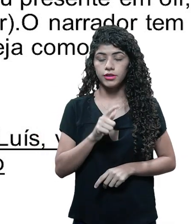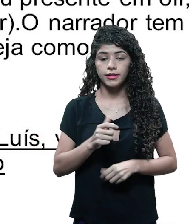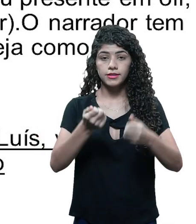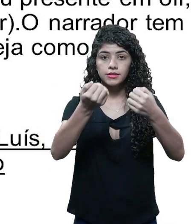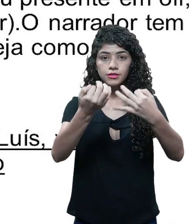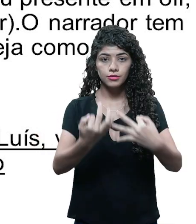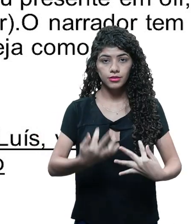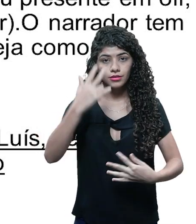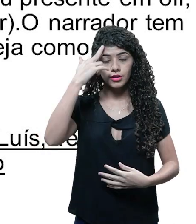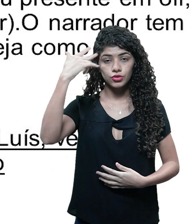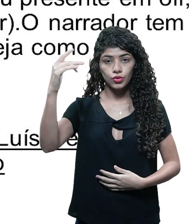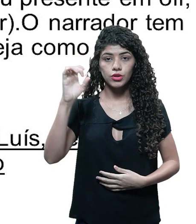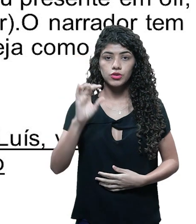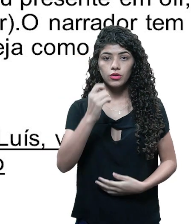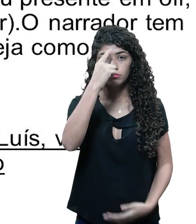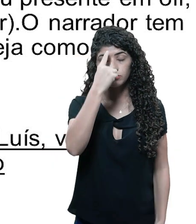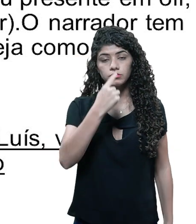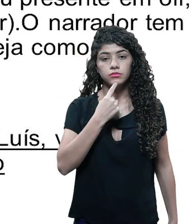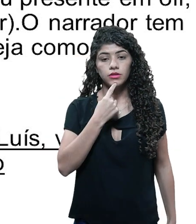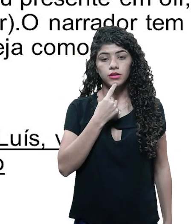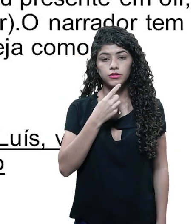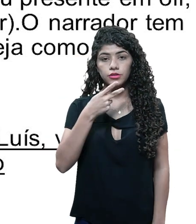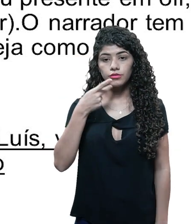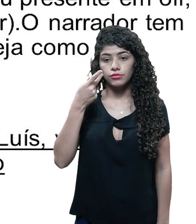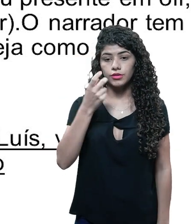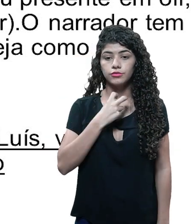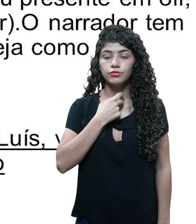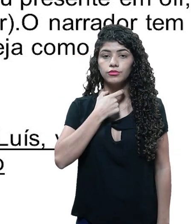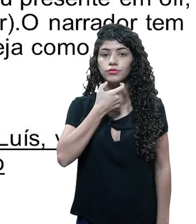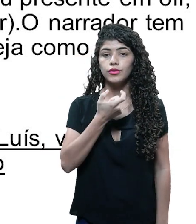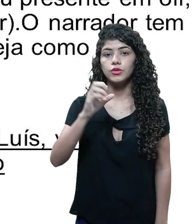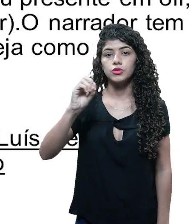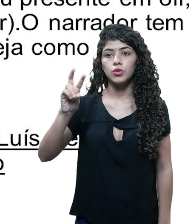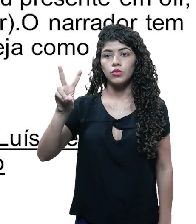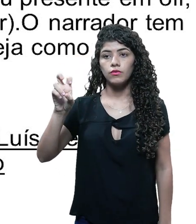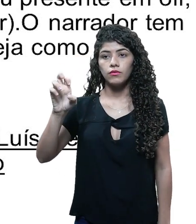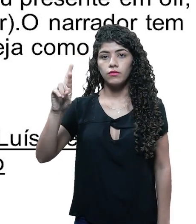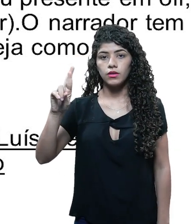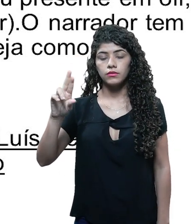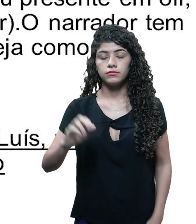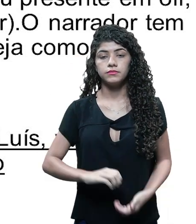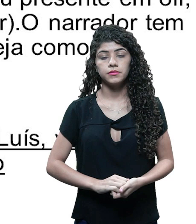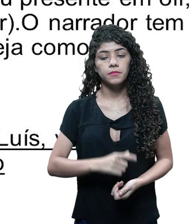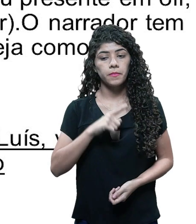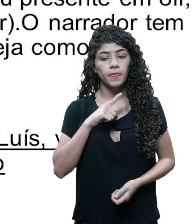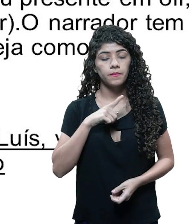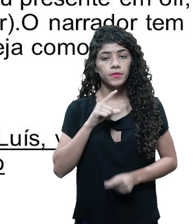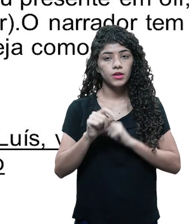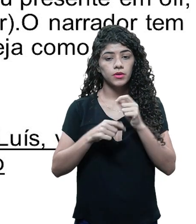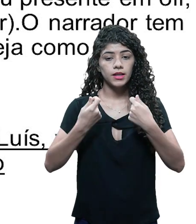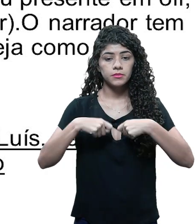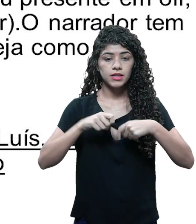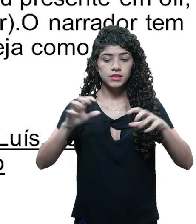nos conta a história através das imagens. que a gente chama de voice over. O narrador, ele tem